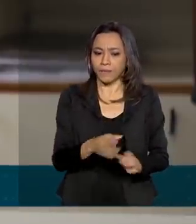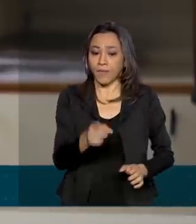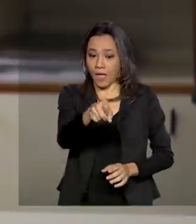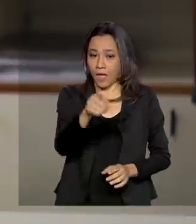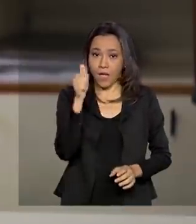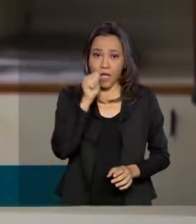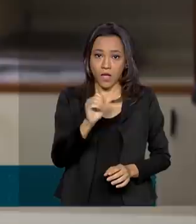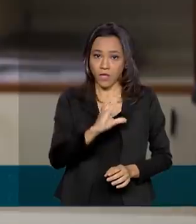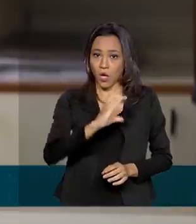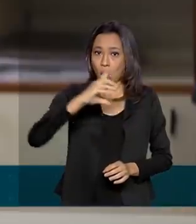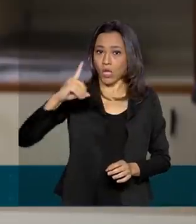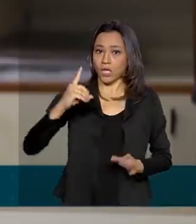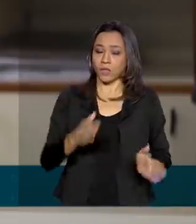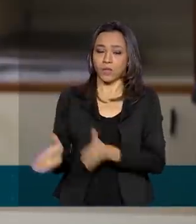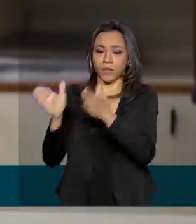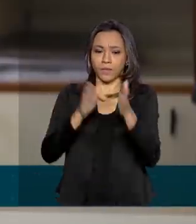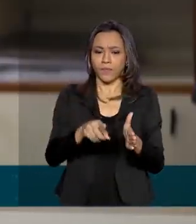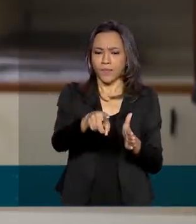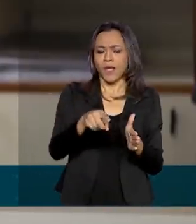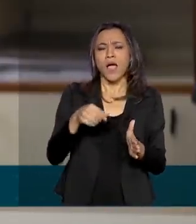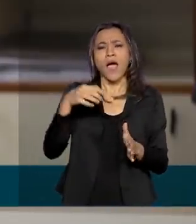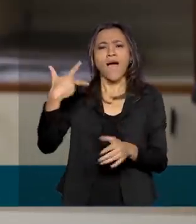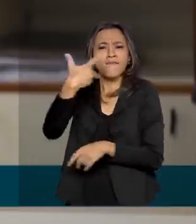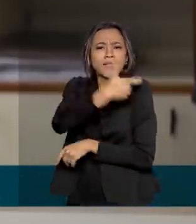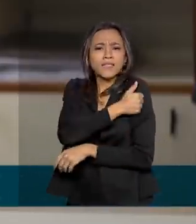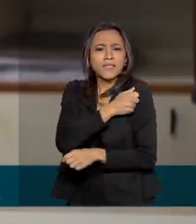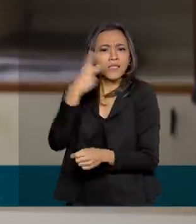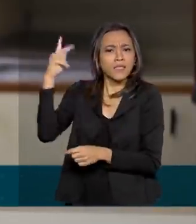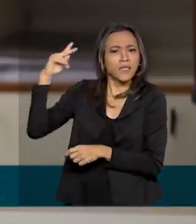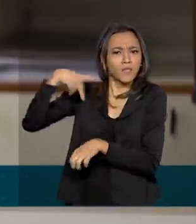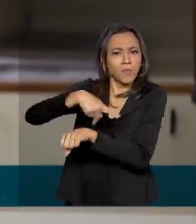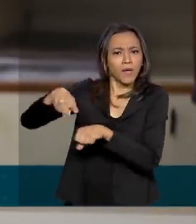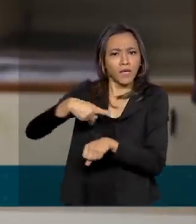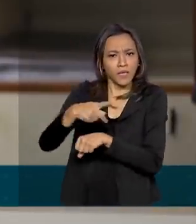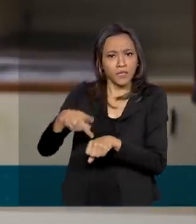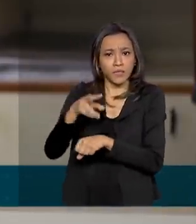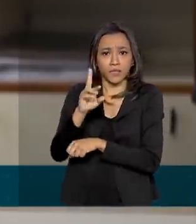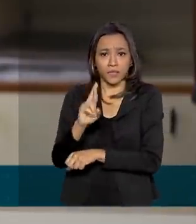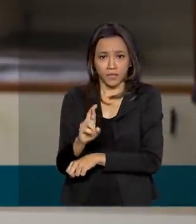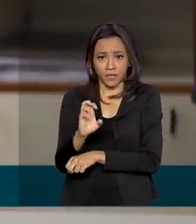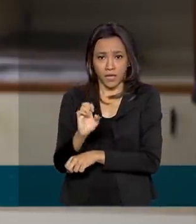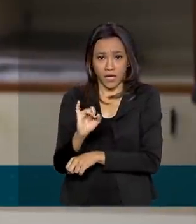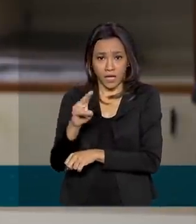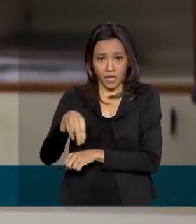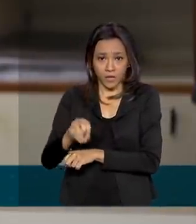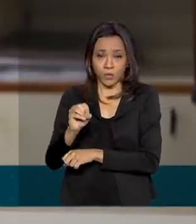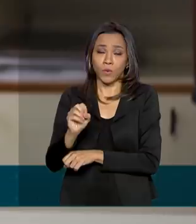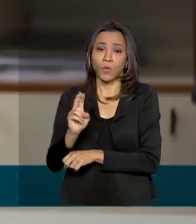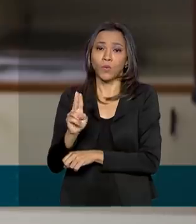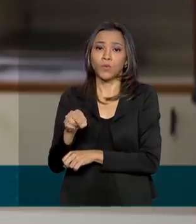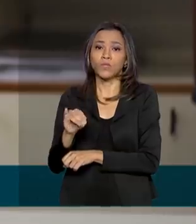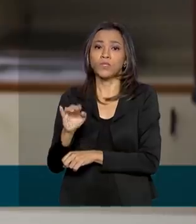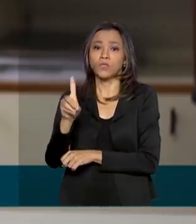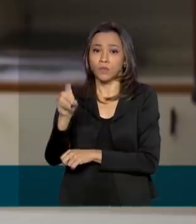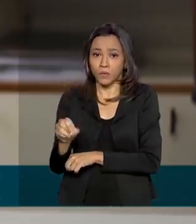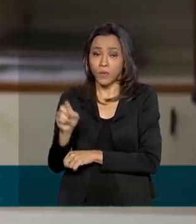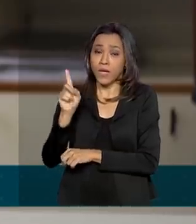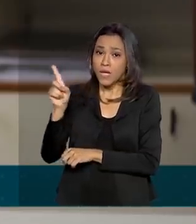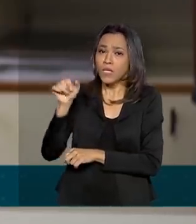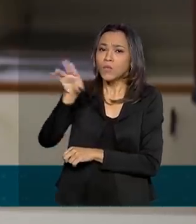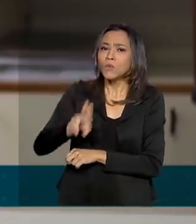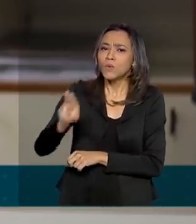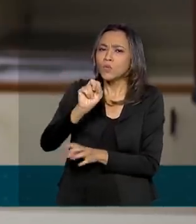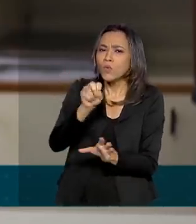da vacina de Oxford, ela é uma vacina que usa um outro vírus, um adenovírus, chamado